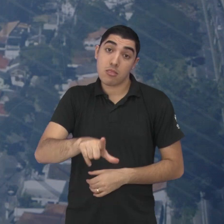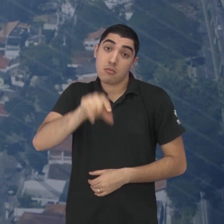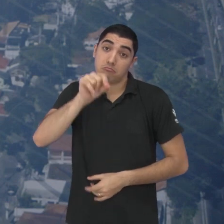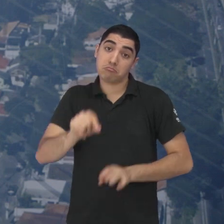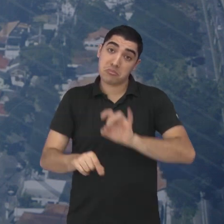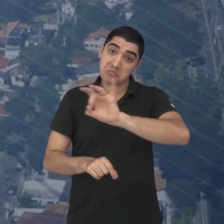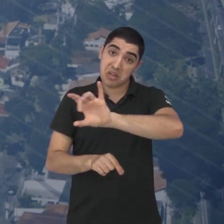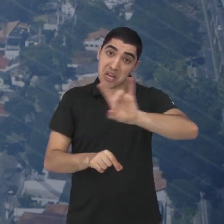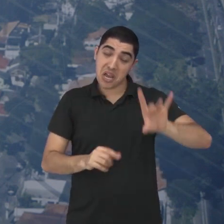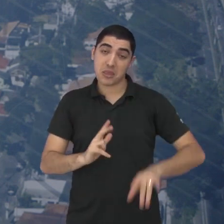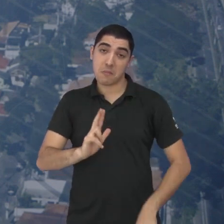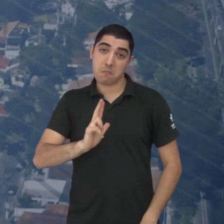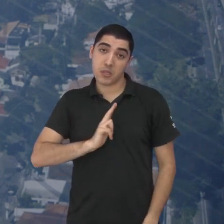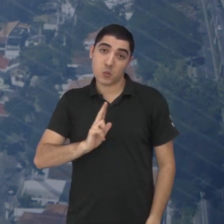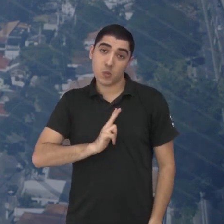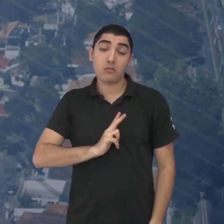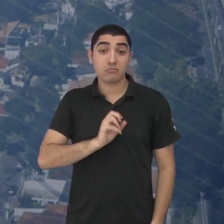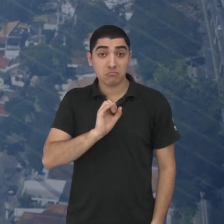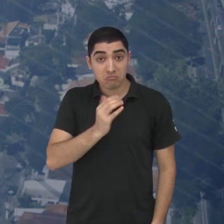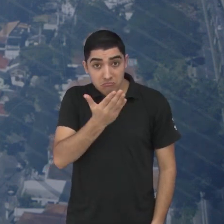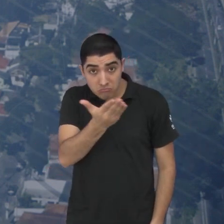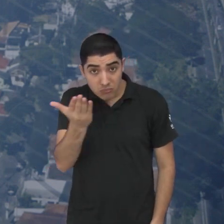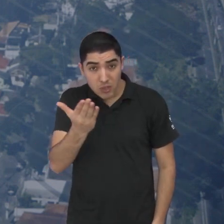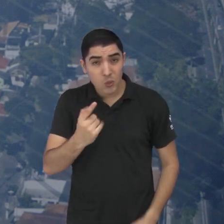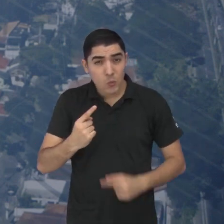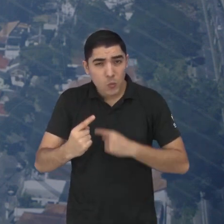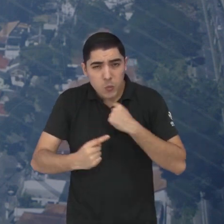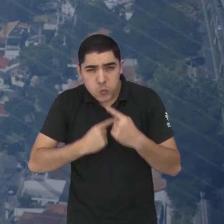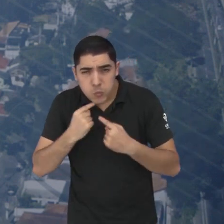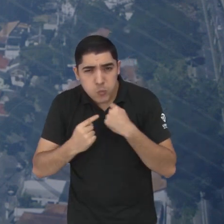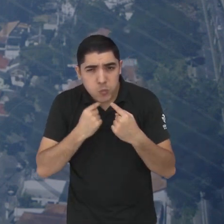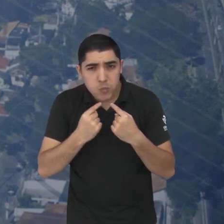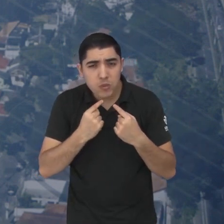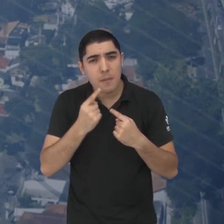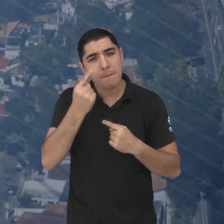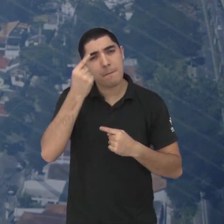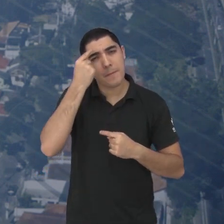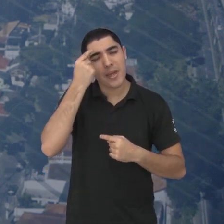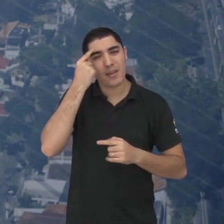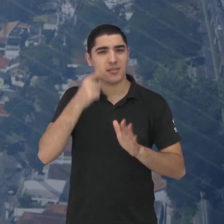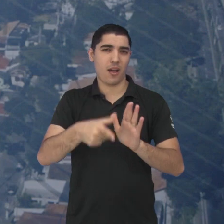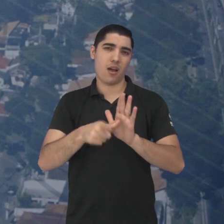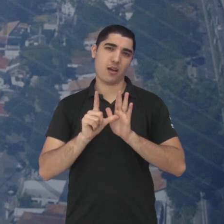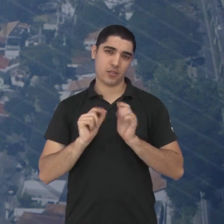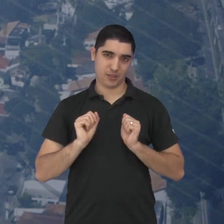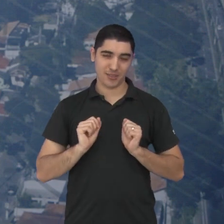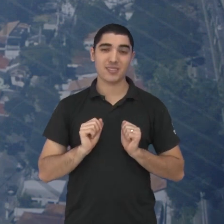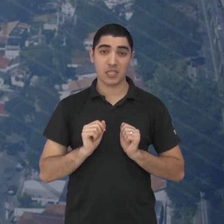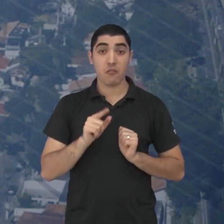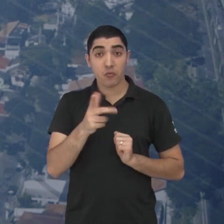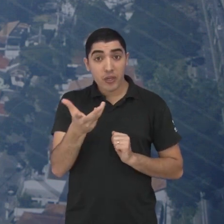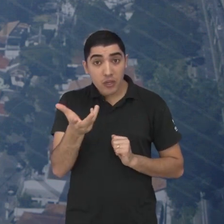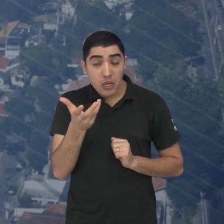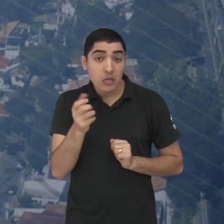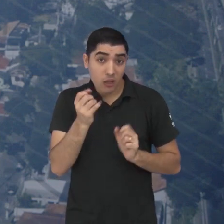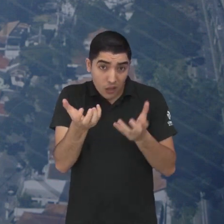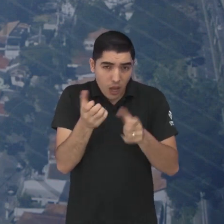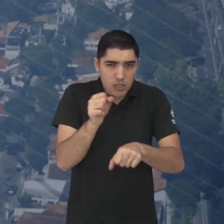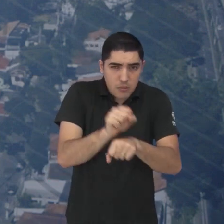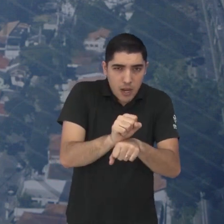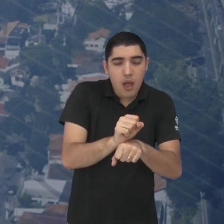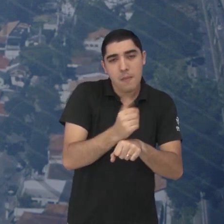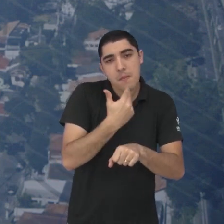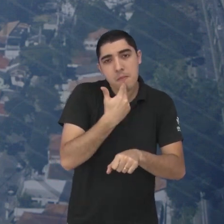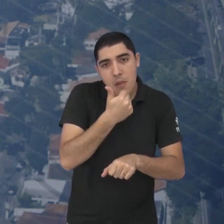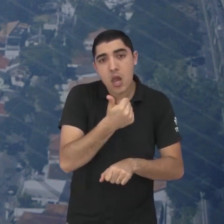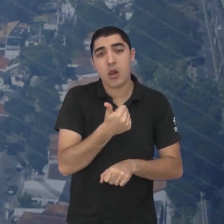muito particular de cada um então se você tem dúvidas hoje pense mais um pouquinho de repente se puder esperar mais